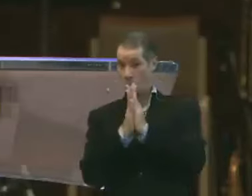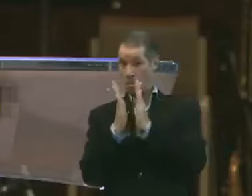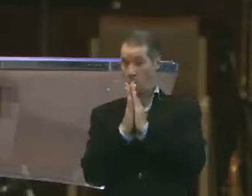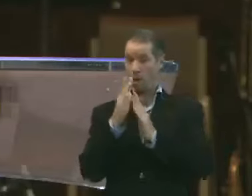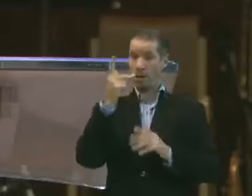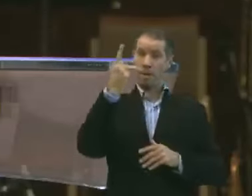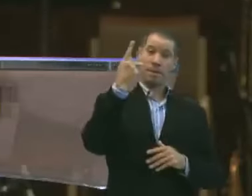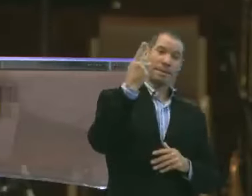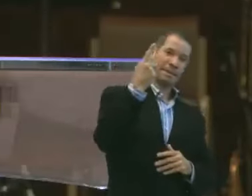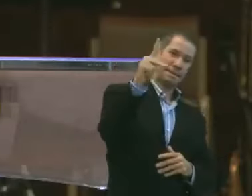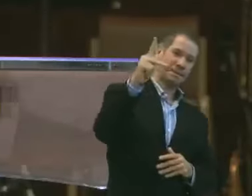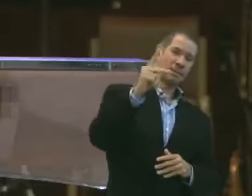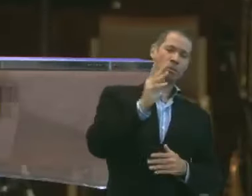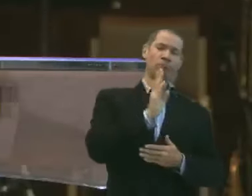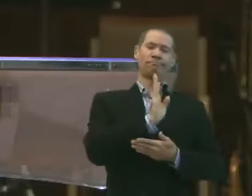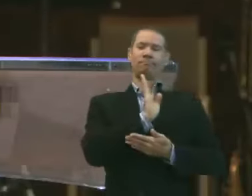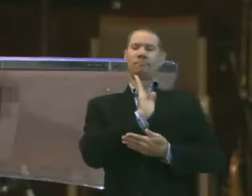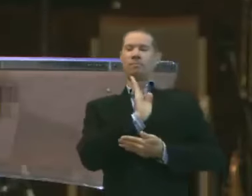que o seu coração.